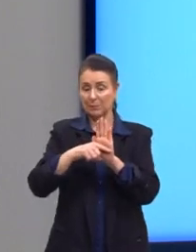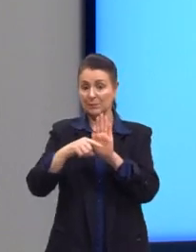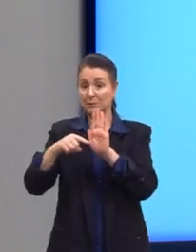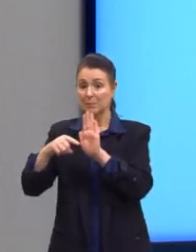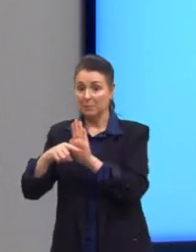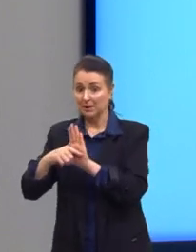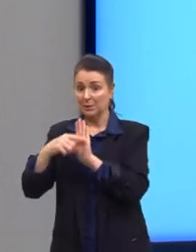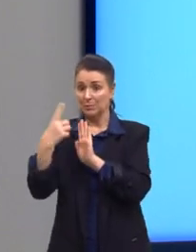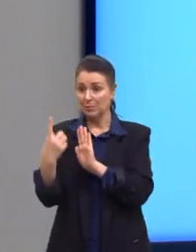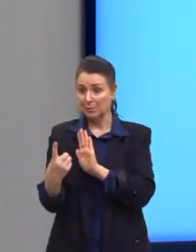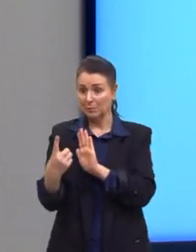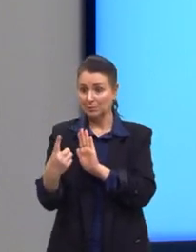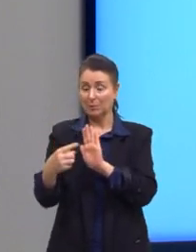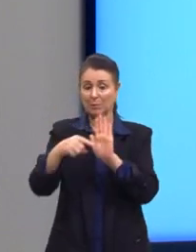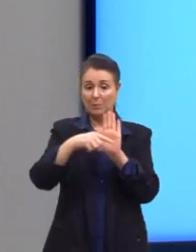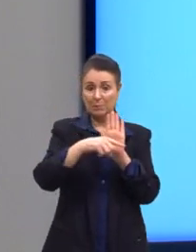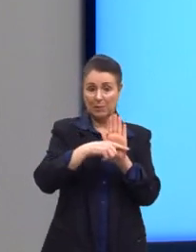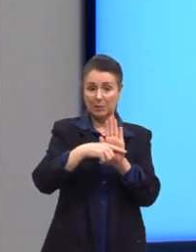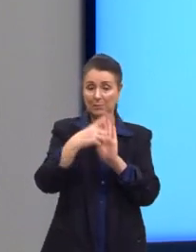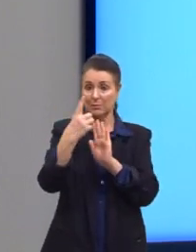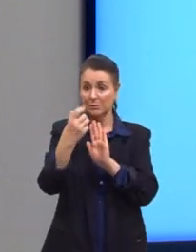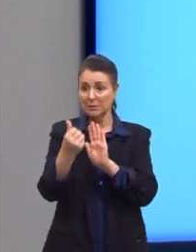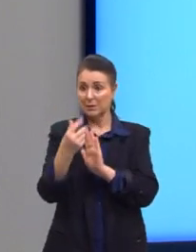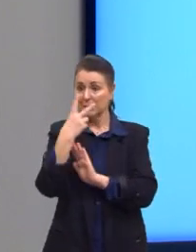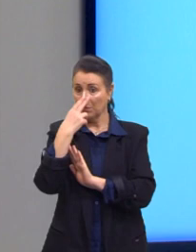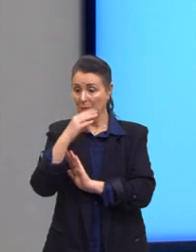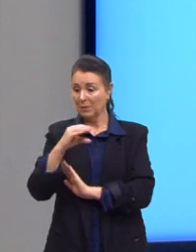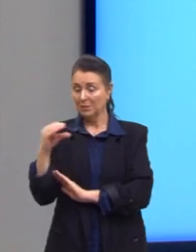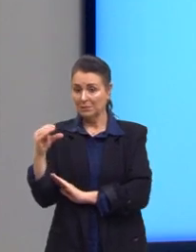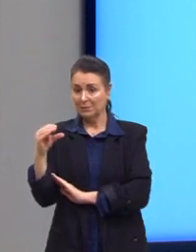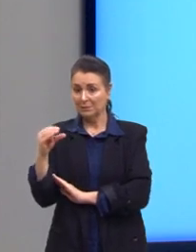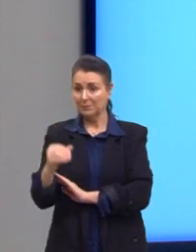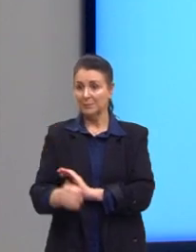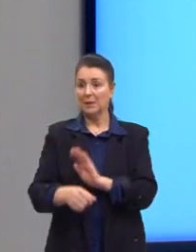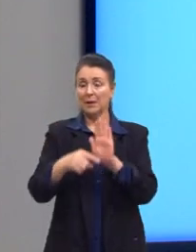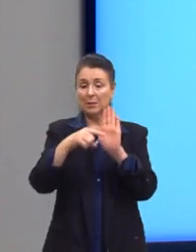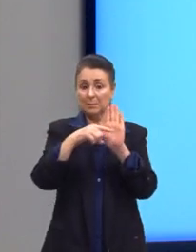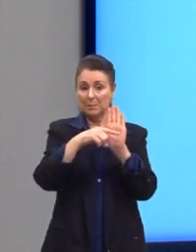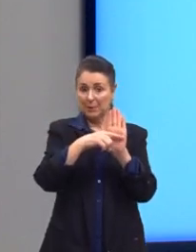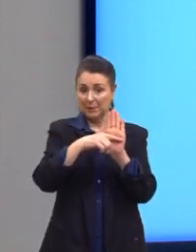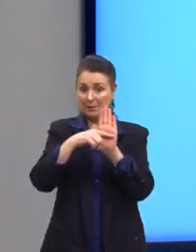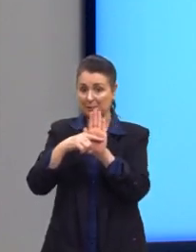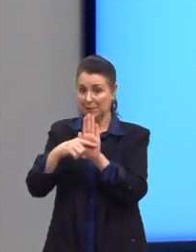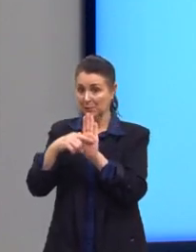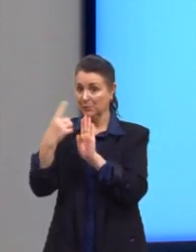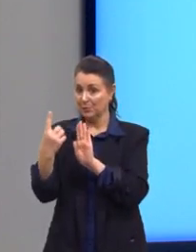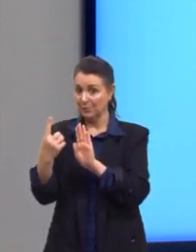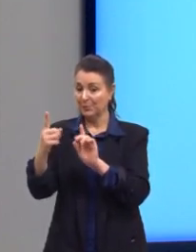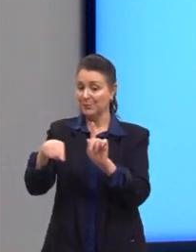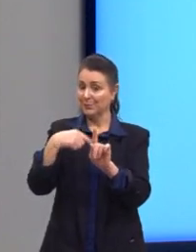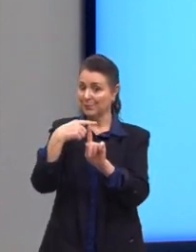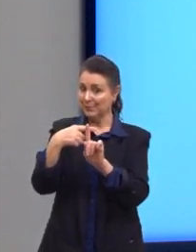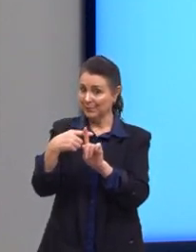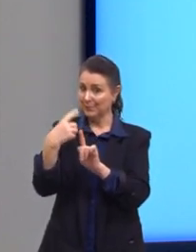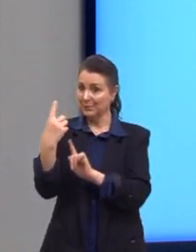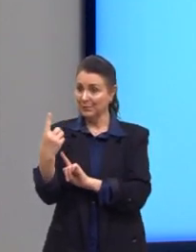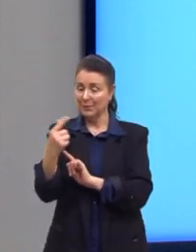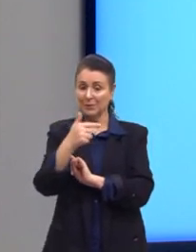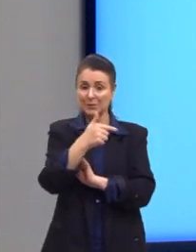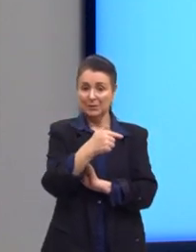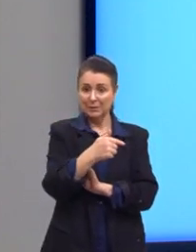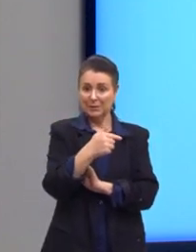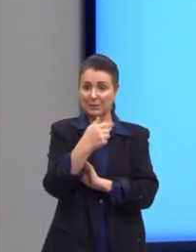menos 16 é igual a C. Menos menos 1 fica 1 positivo, né? 72